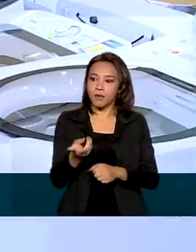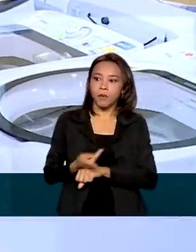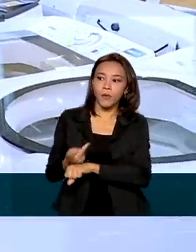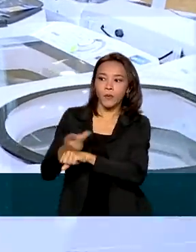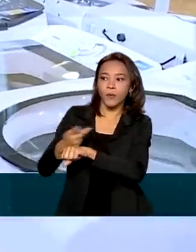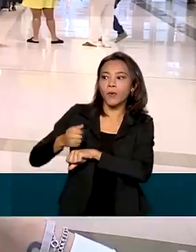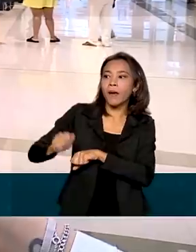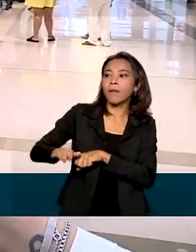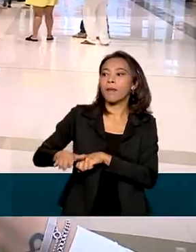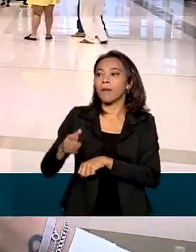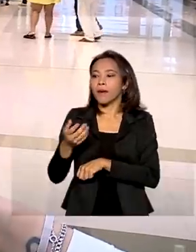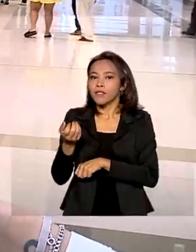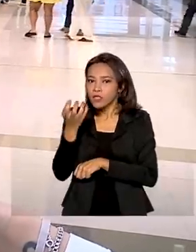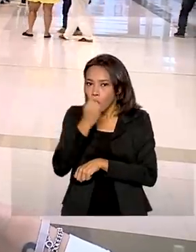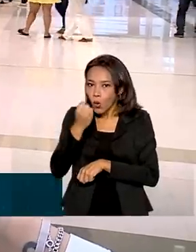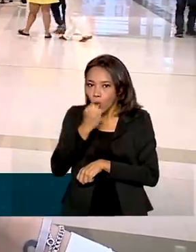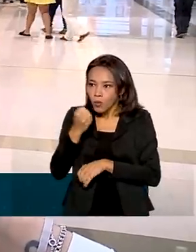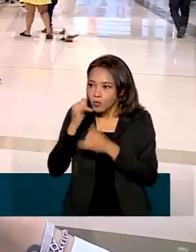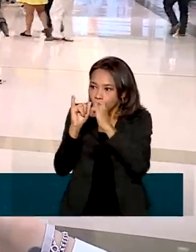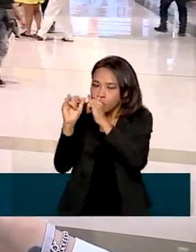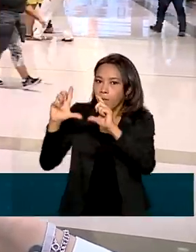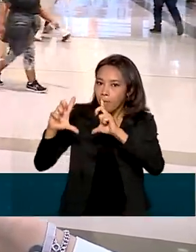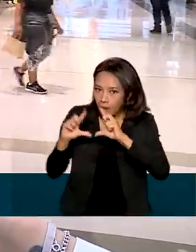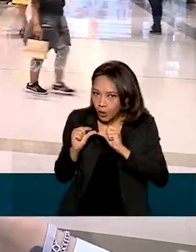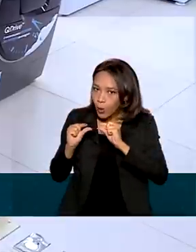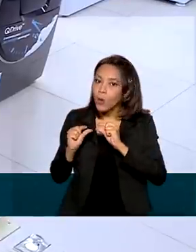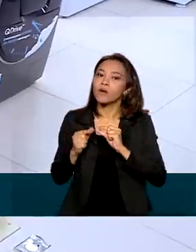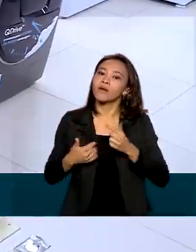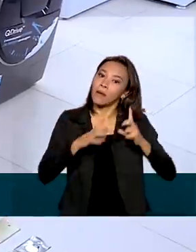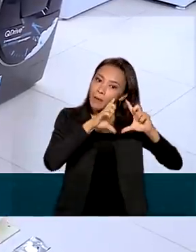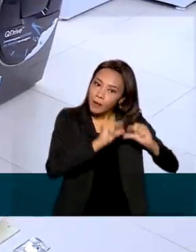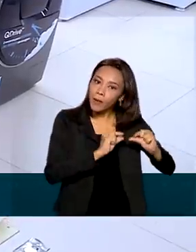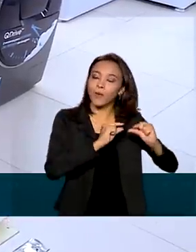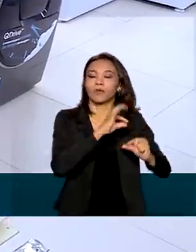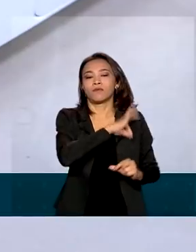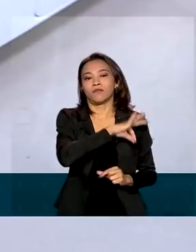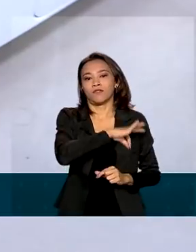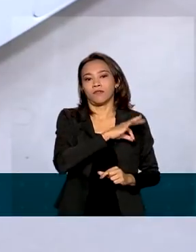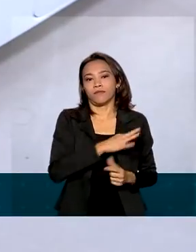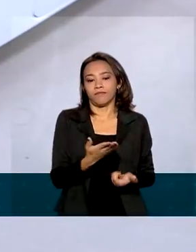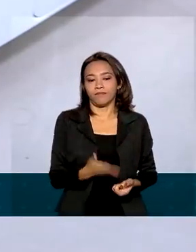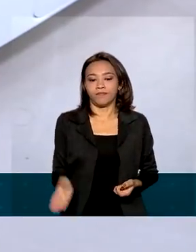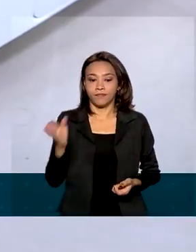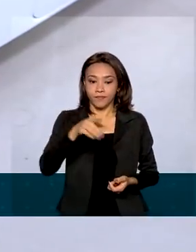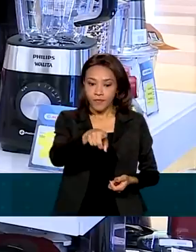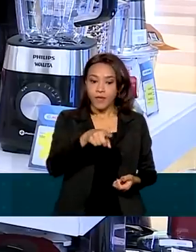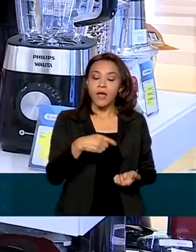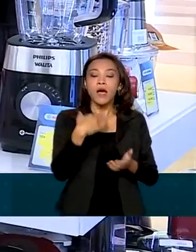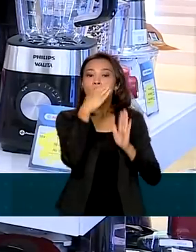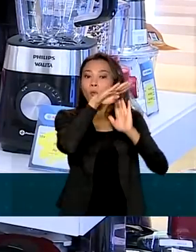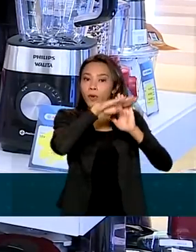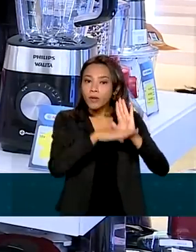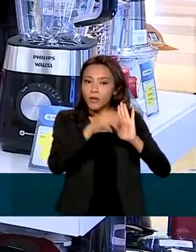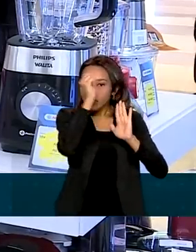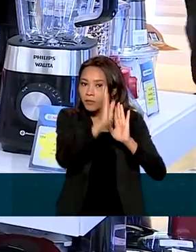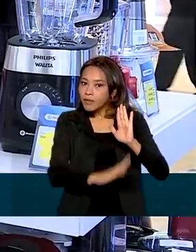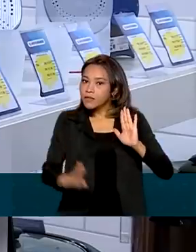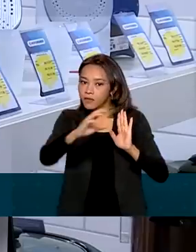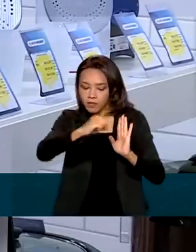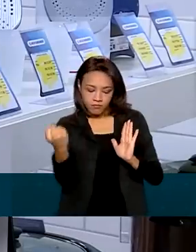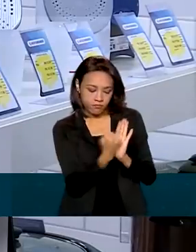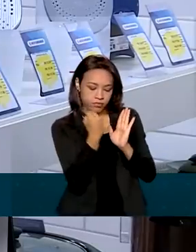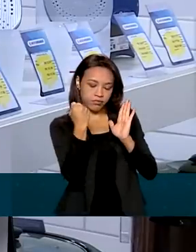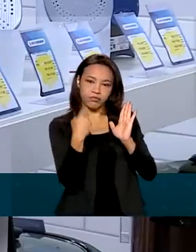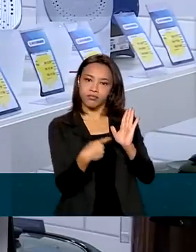econômico. Se ela gasta menos energia, pesa menos no bolso. O programa brasileiro de etiquetagem de responsabilidade do Inmetro